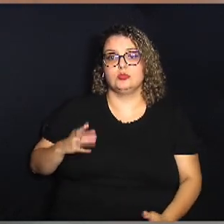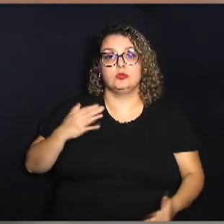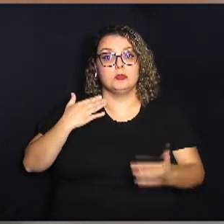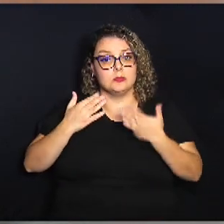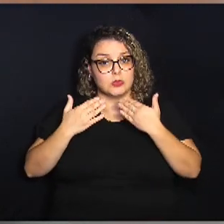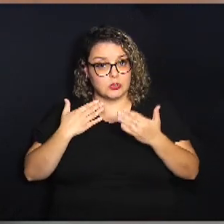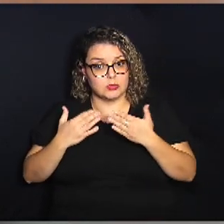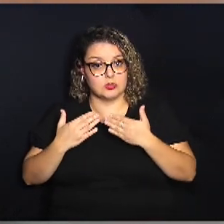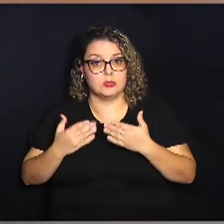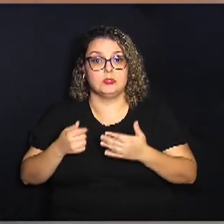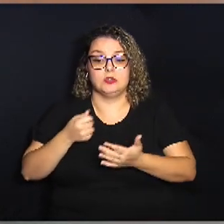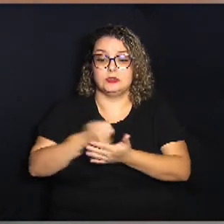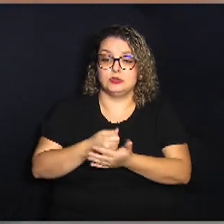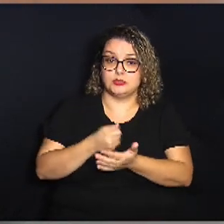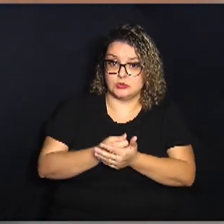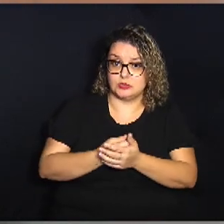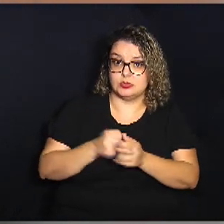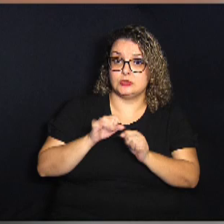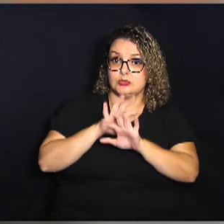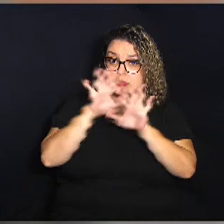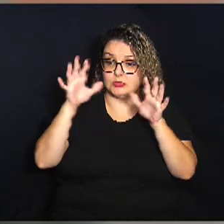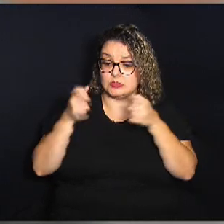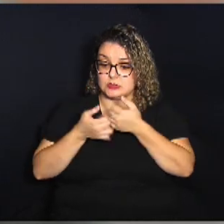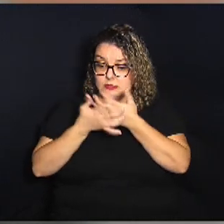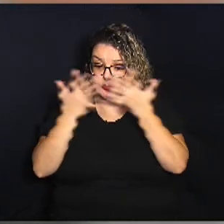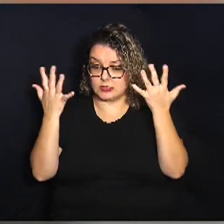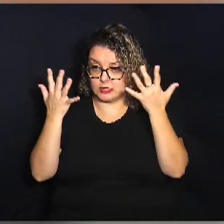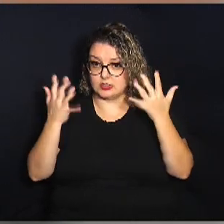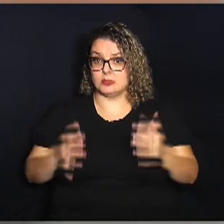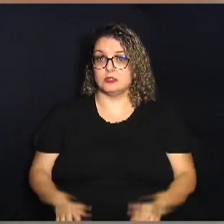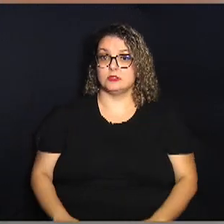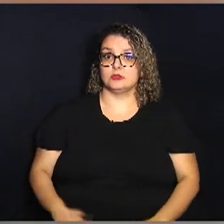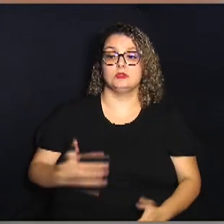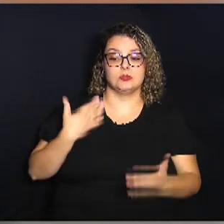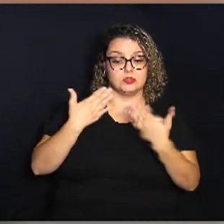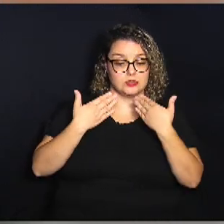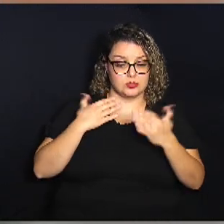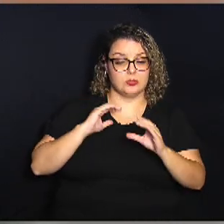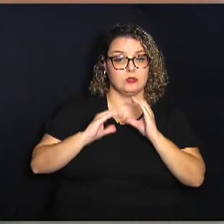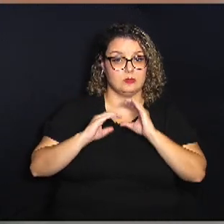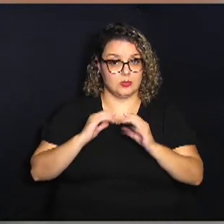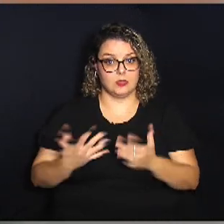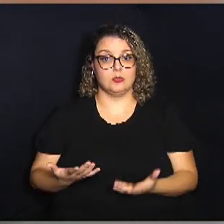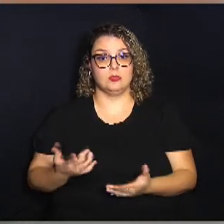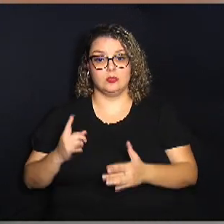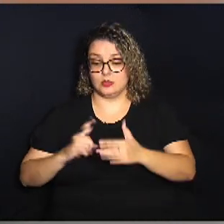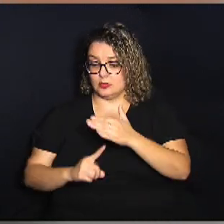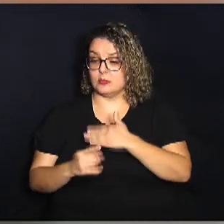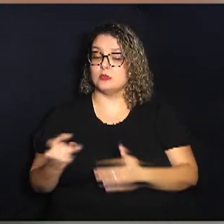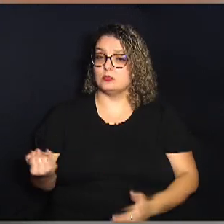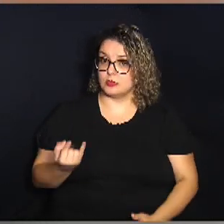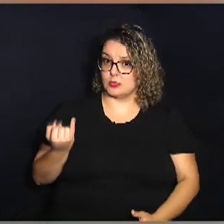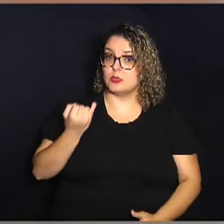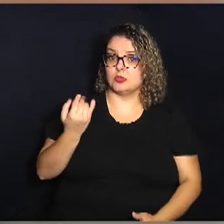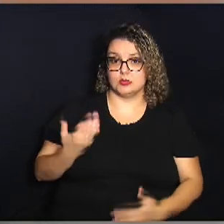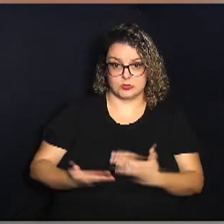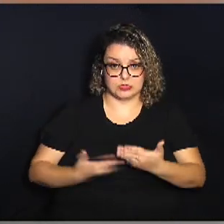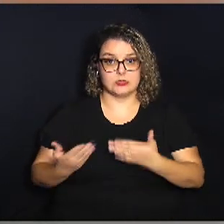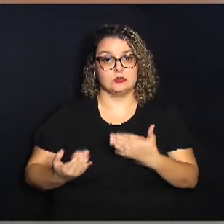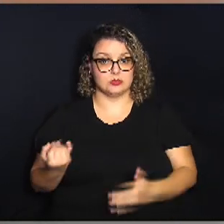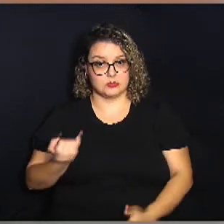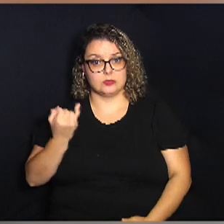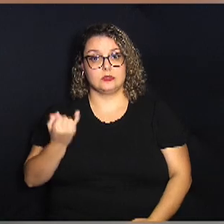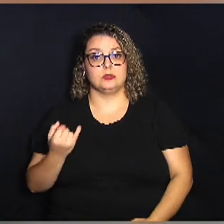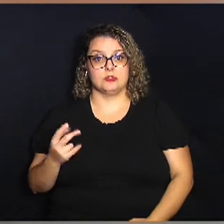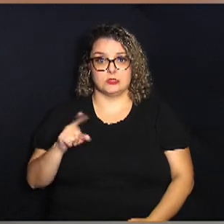de cobrança de transparência de comunicação com fornecedores importantes de serviços importantes que são